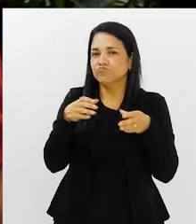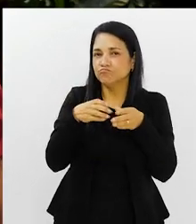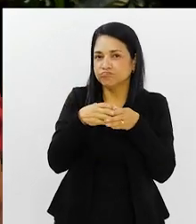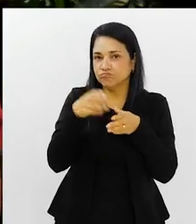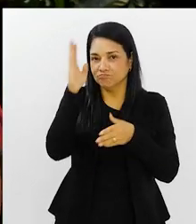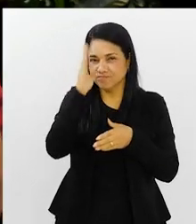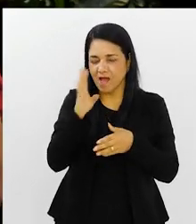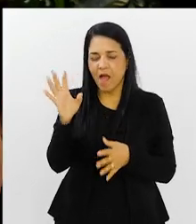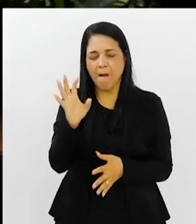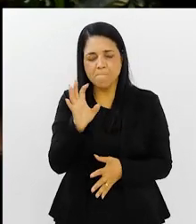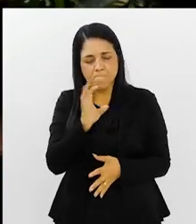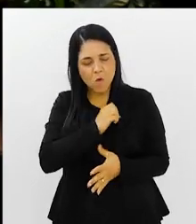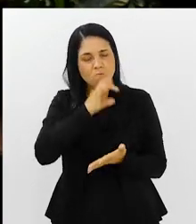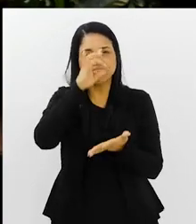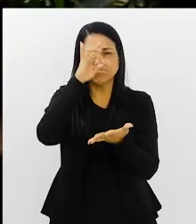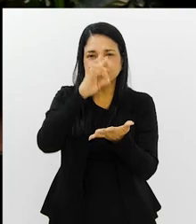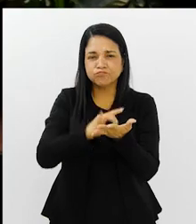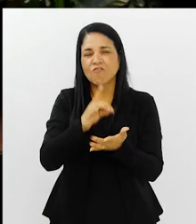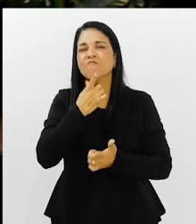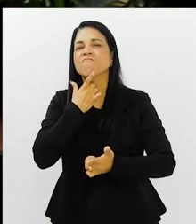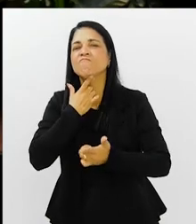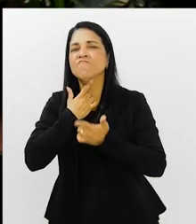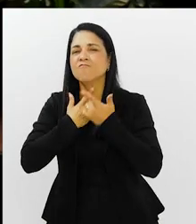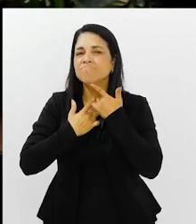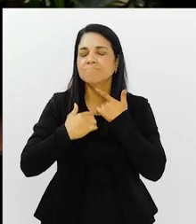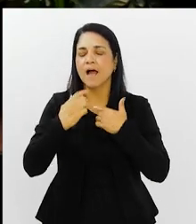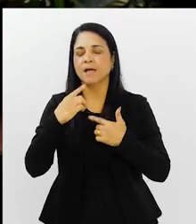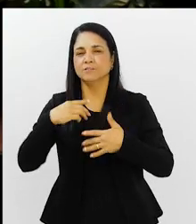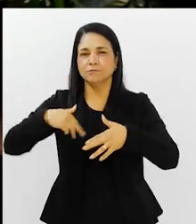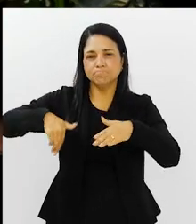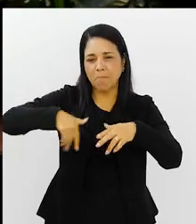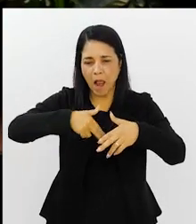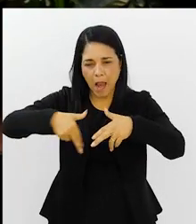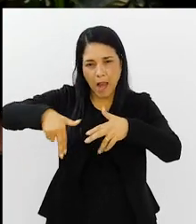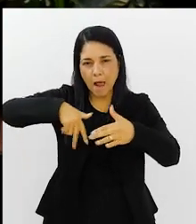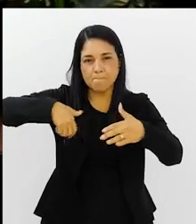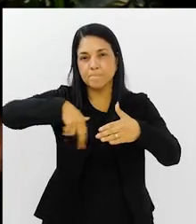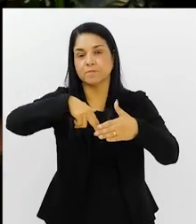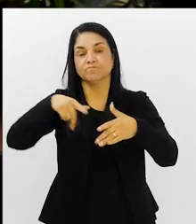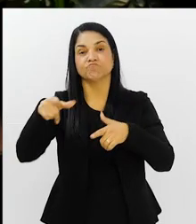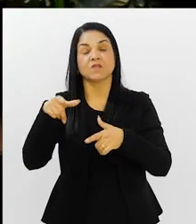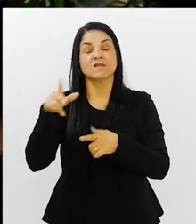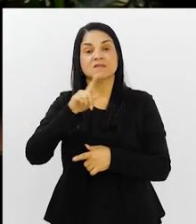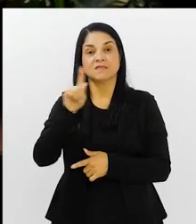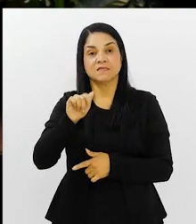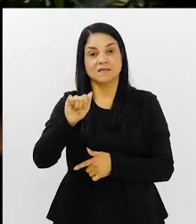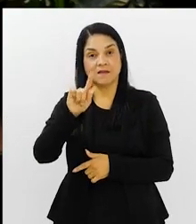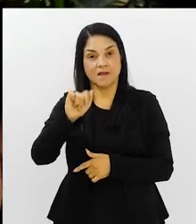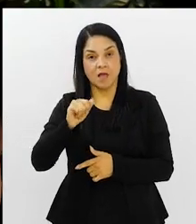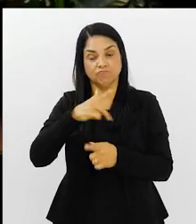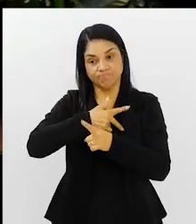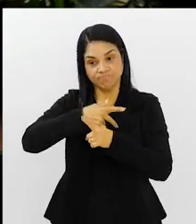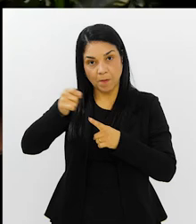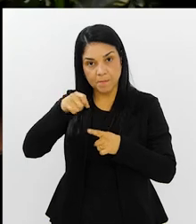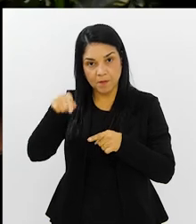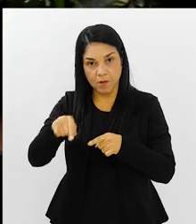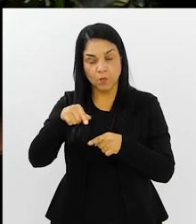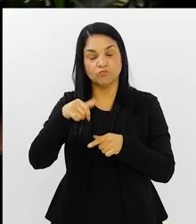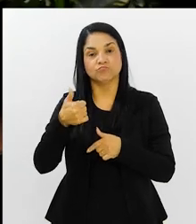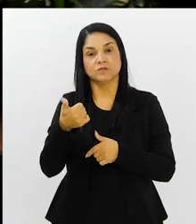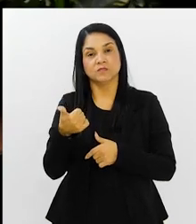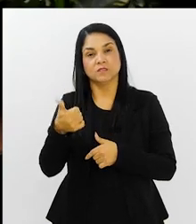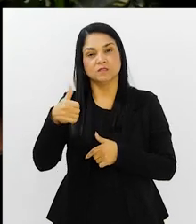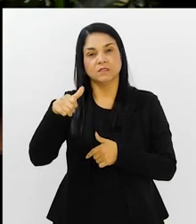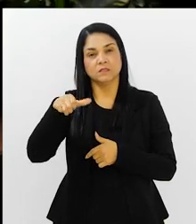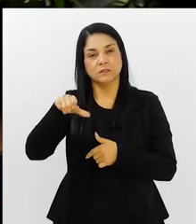seleção brasileira. Tem que ter amor, tem que ter vontade de jogar. Porque o Zagallo foi campeão, bicampeão como